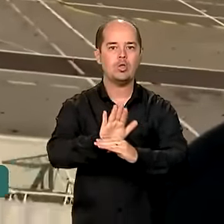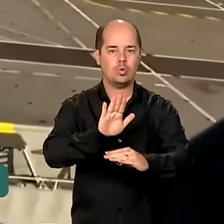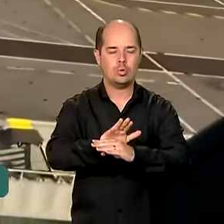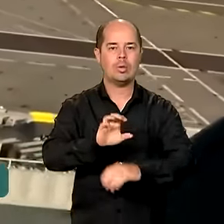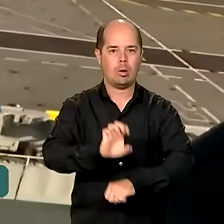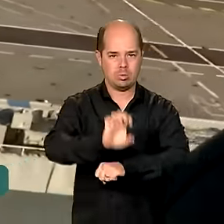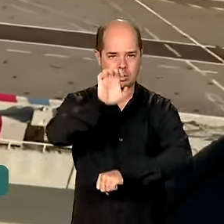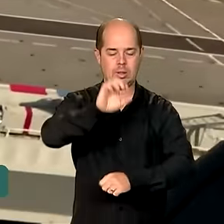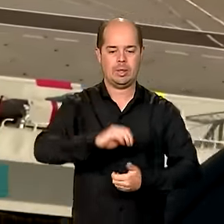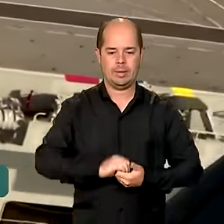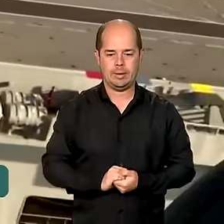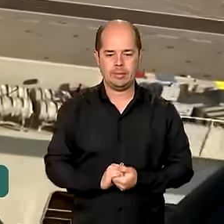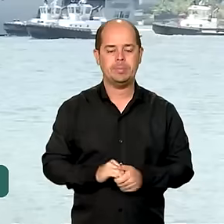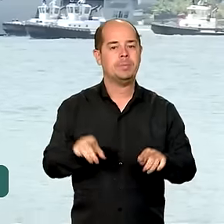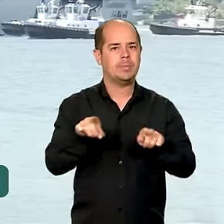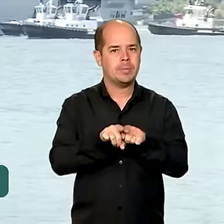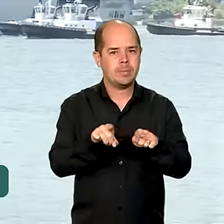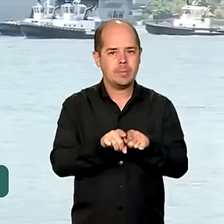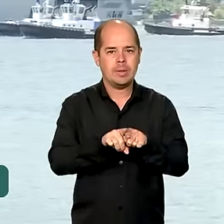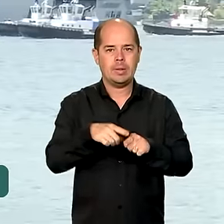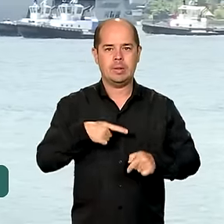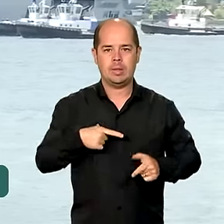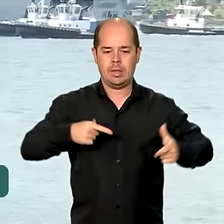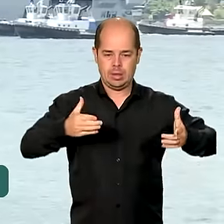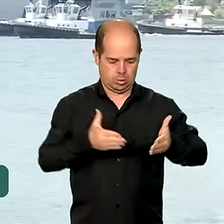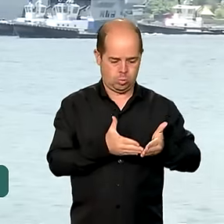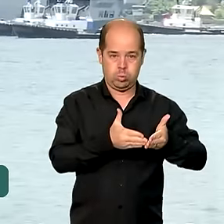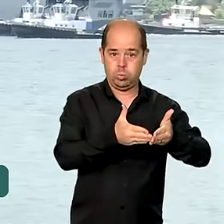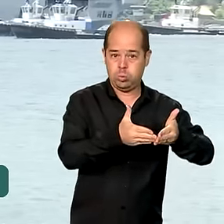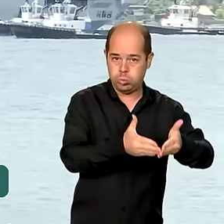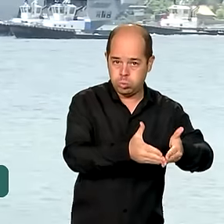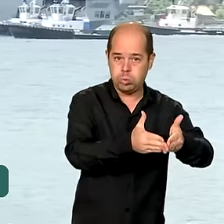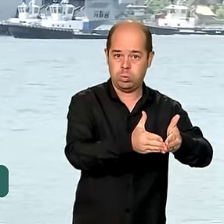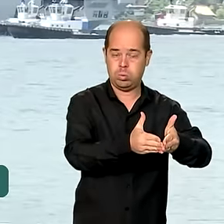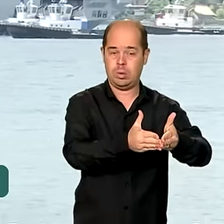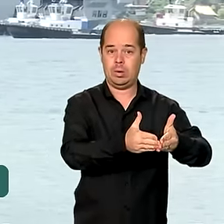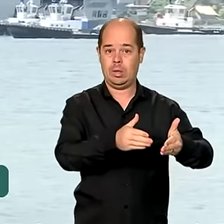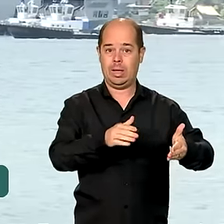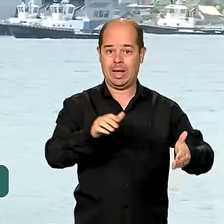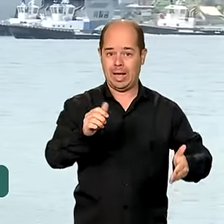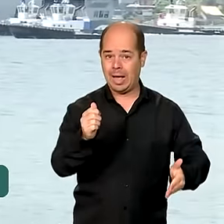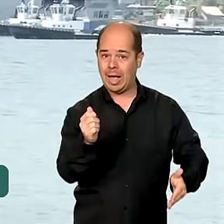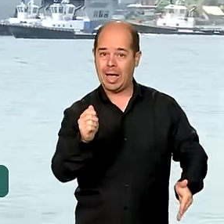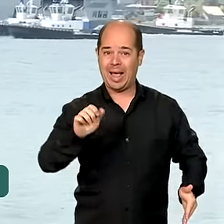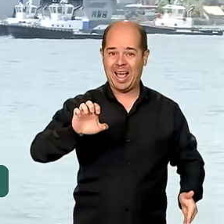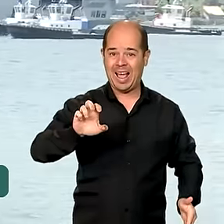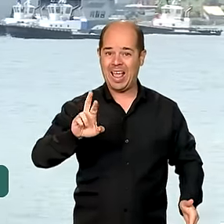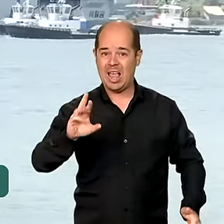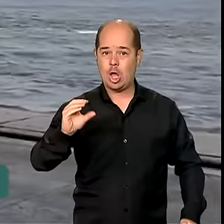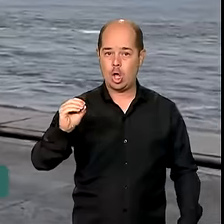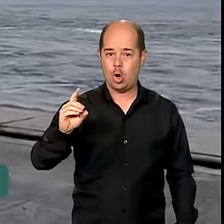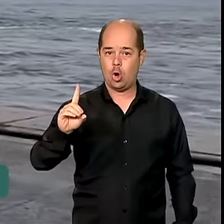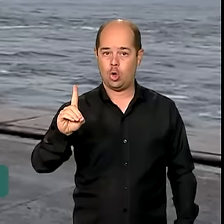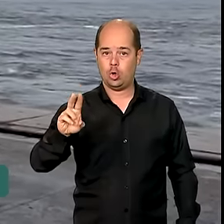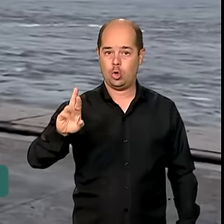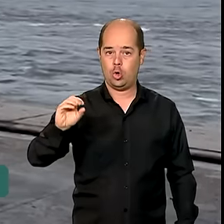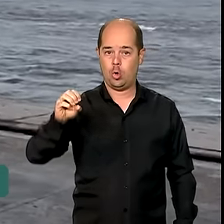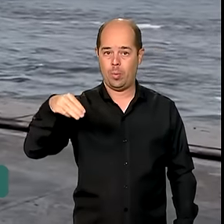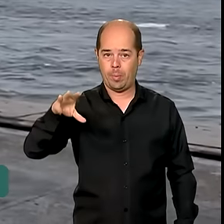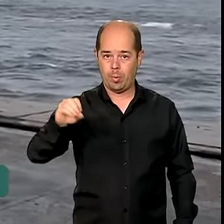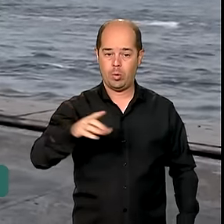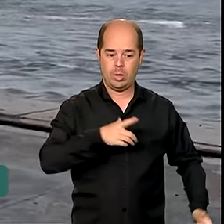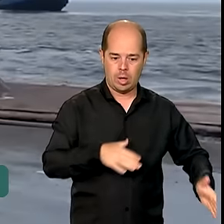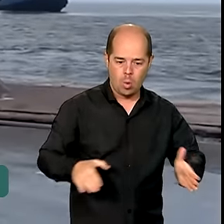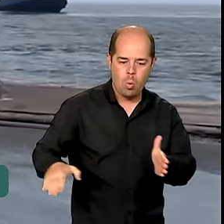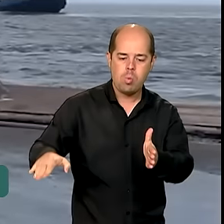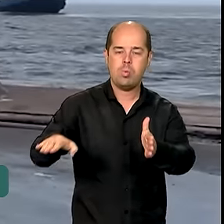um reforço neste final de semana. No sábado, o navio Aeródromo Multipropósito Atlântico atracou em